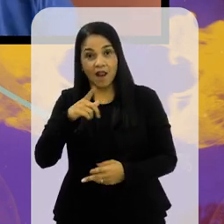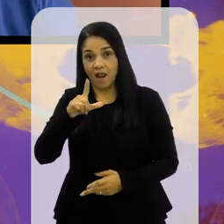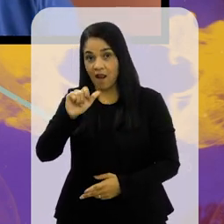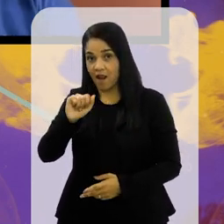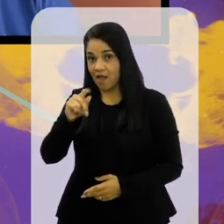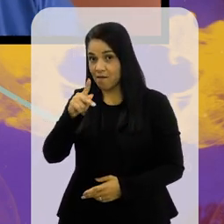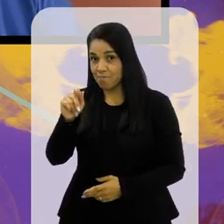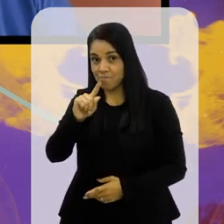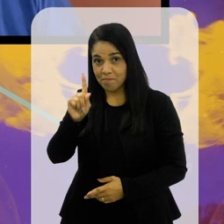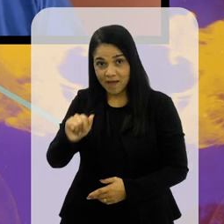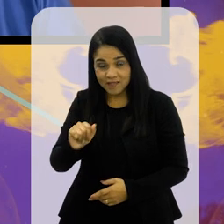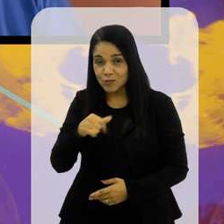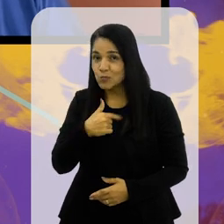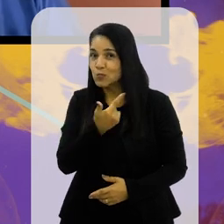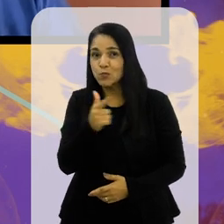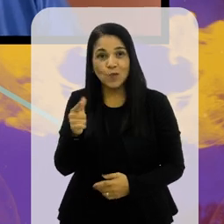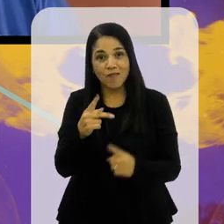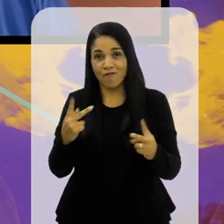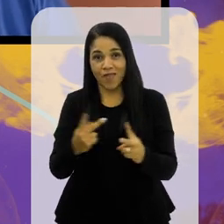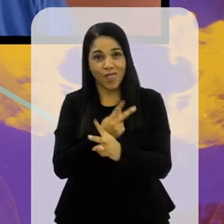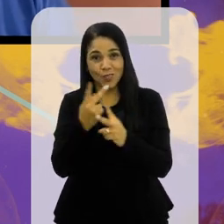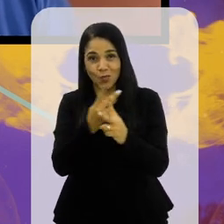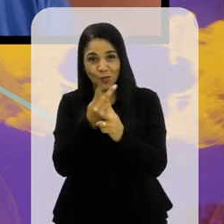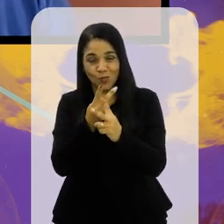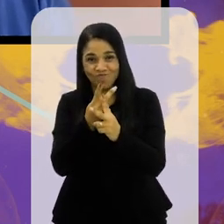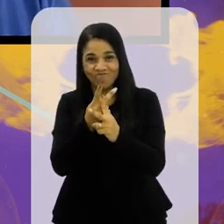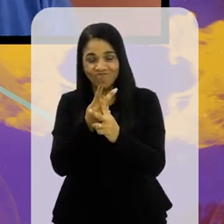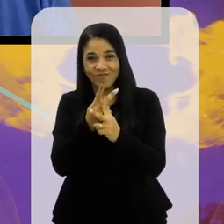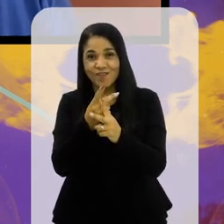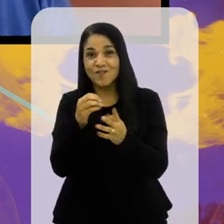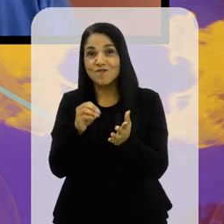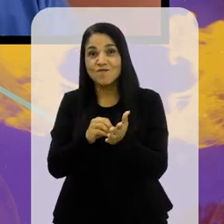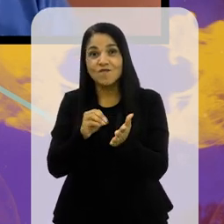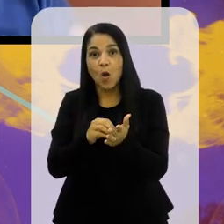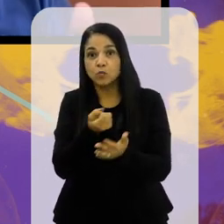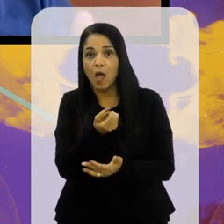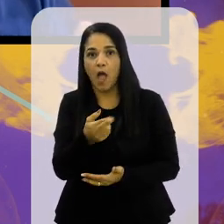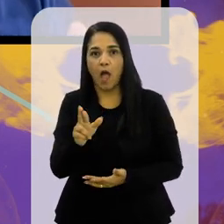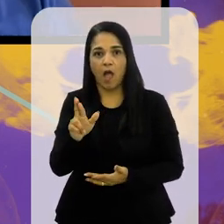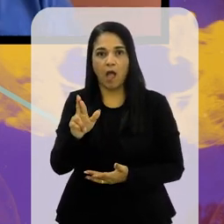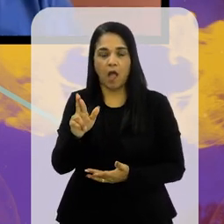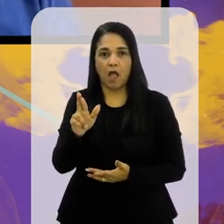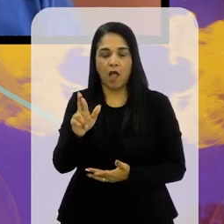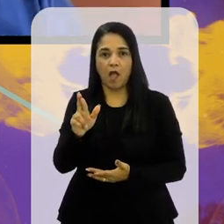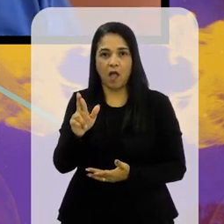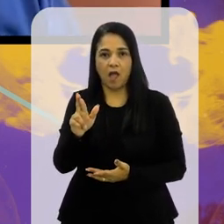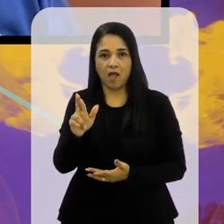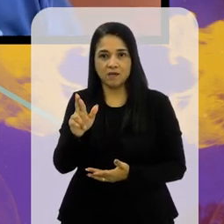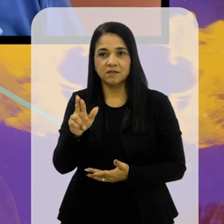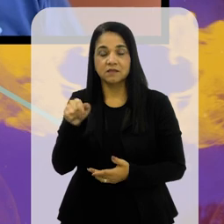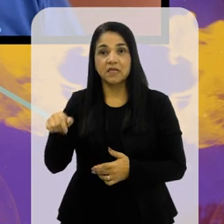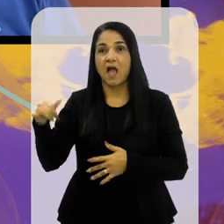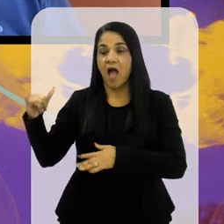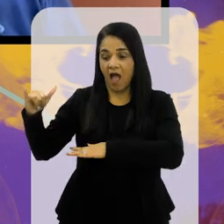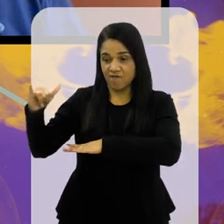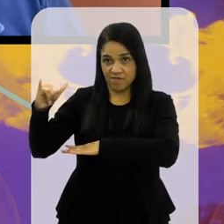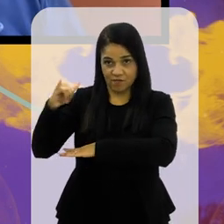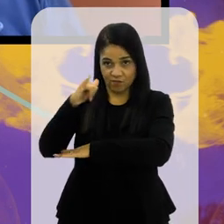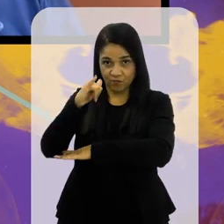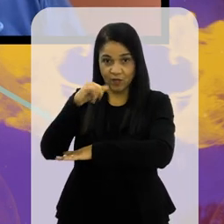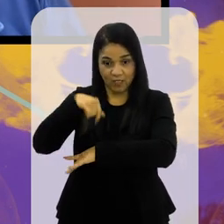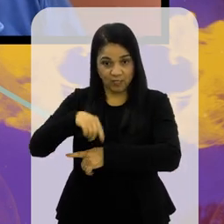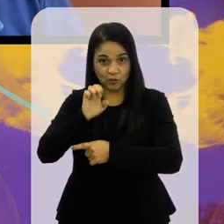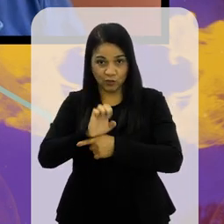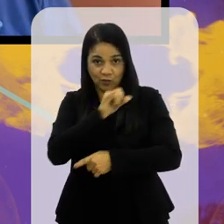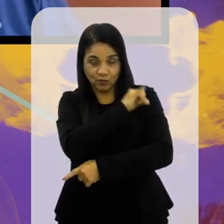E em La Paz não tem esse vento. O ar é rarefeito, né? É rarefeito. Todo avião... Você pega aqui, o